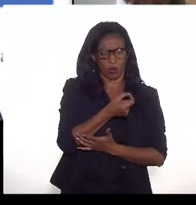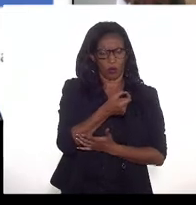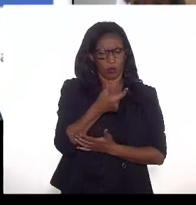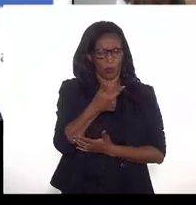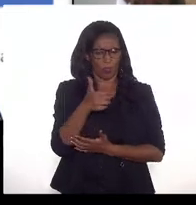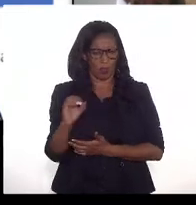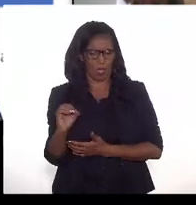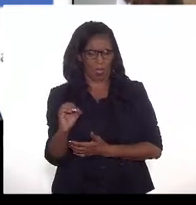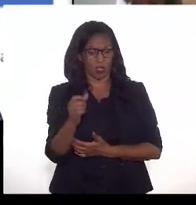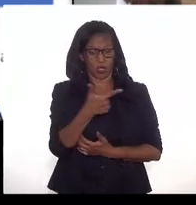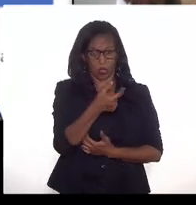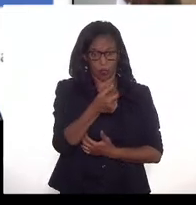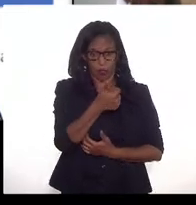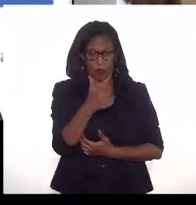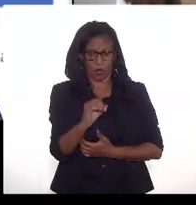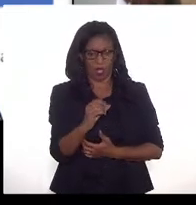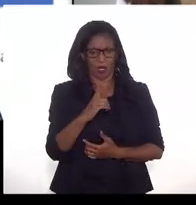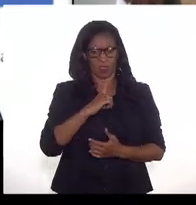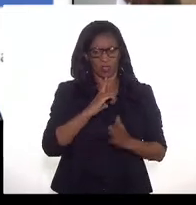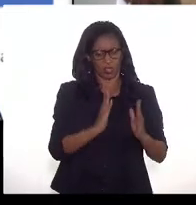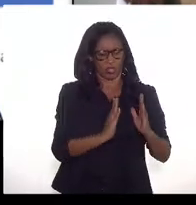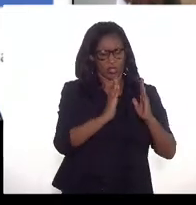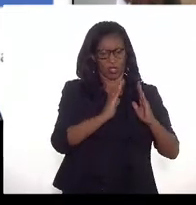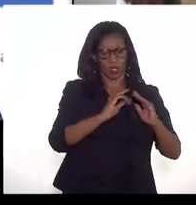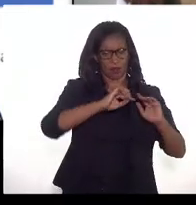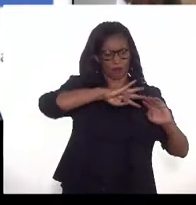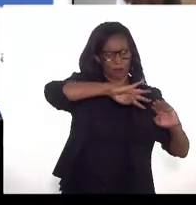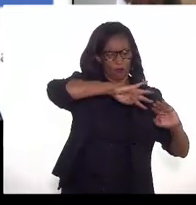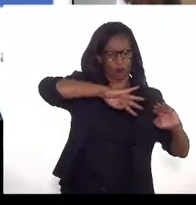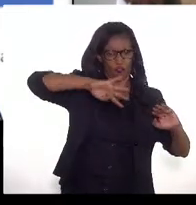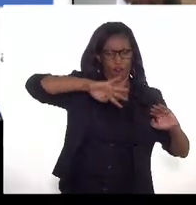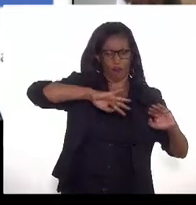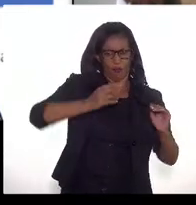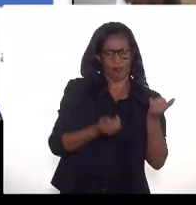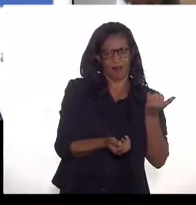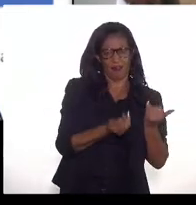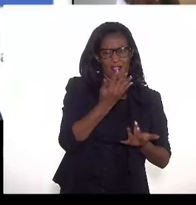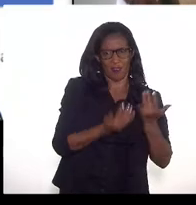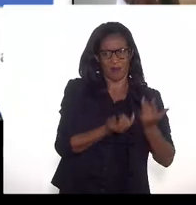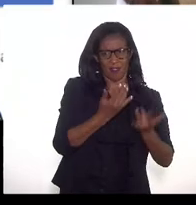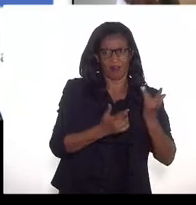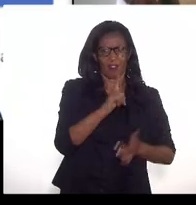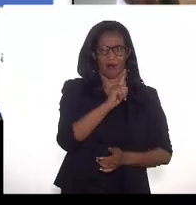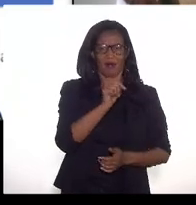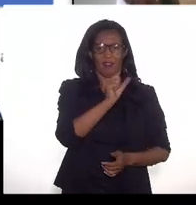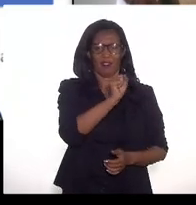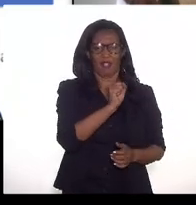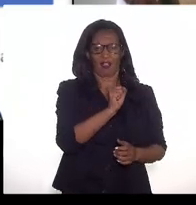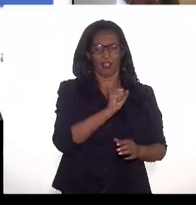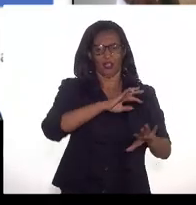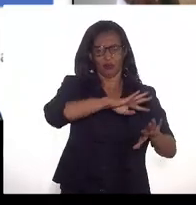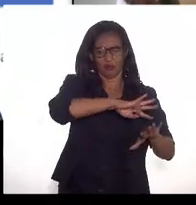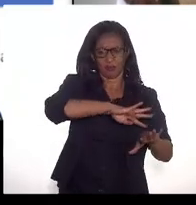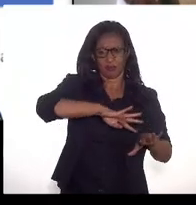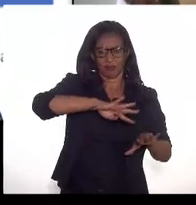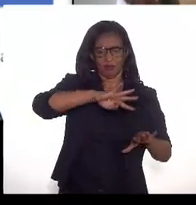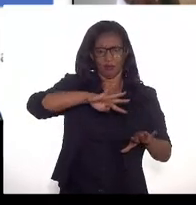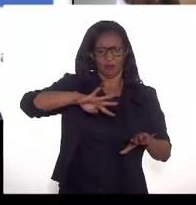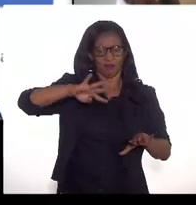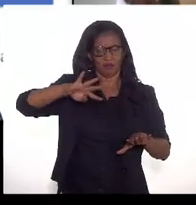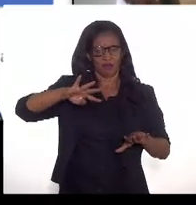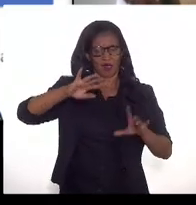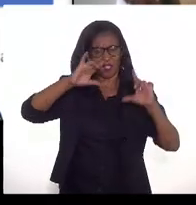em 2010, a gente tinha um volume de queima, que era uma preocupação, né, inclusive da agência, e a injeção era